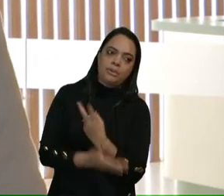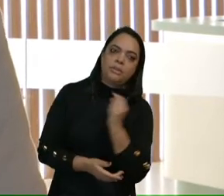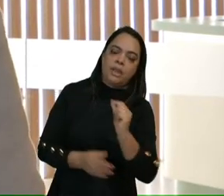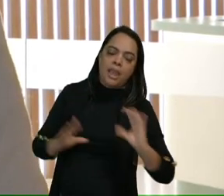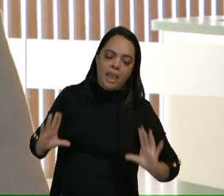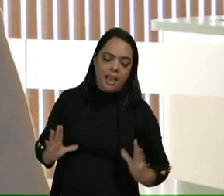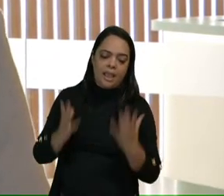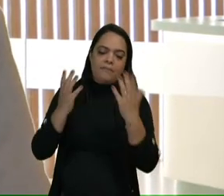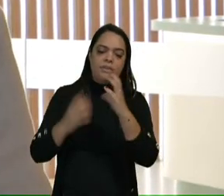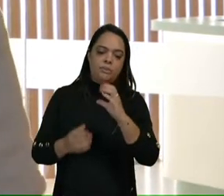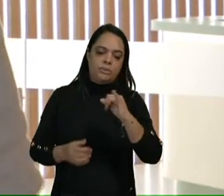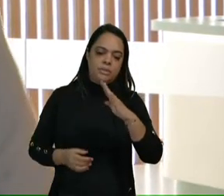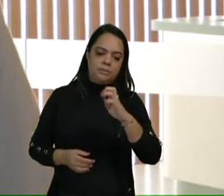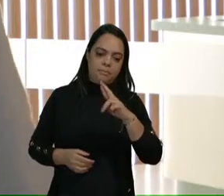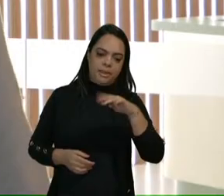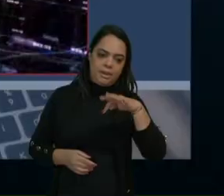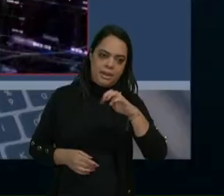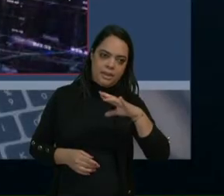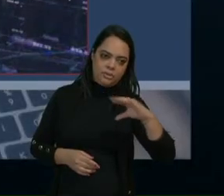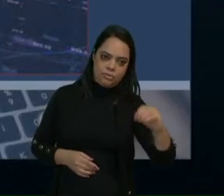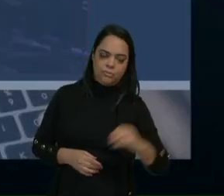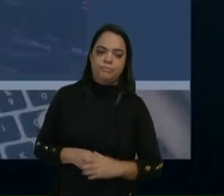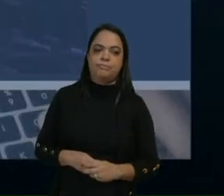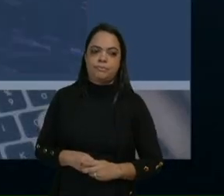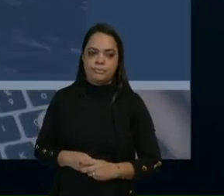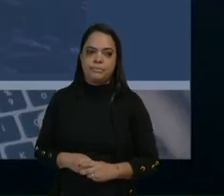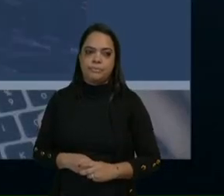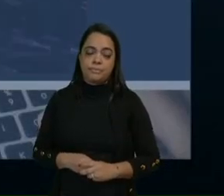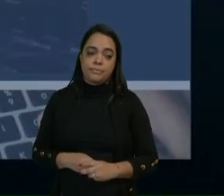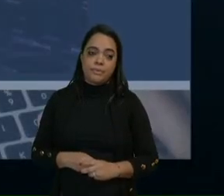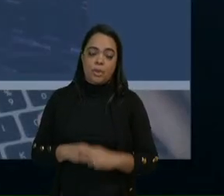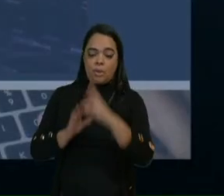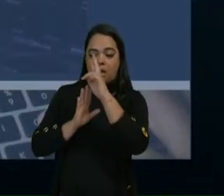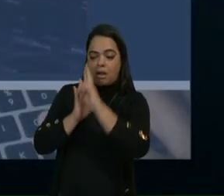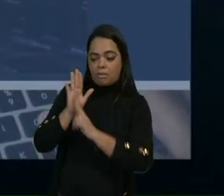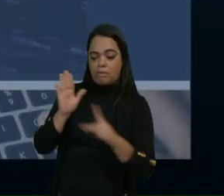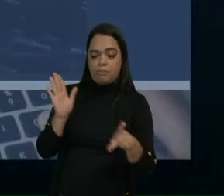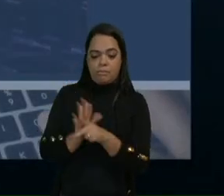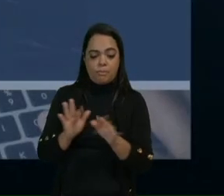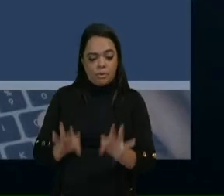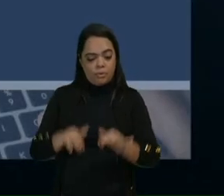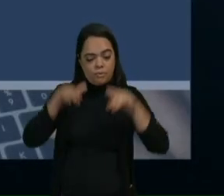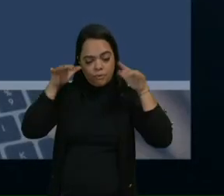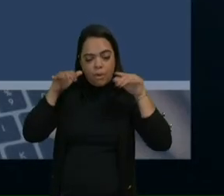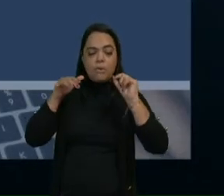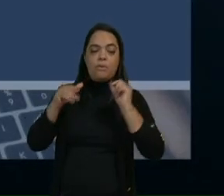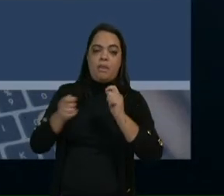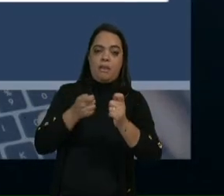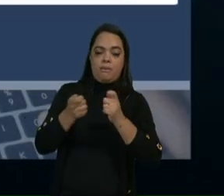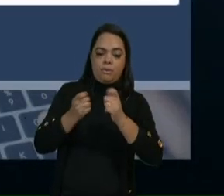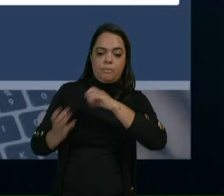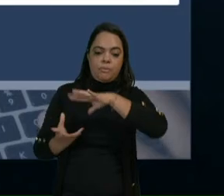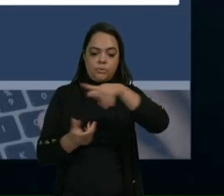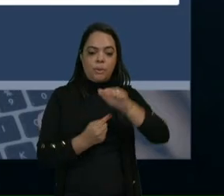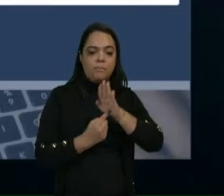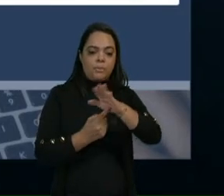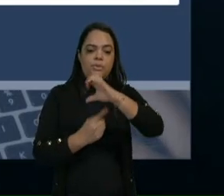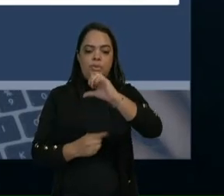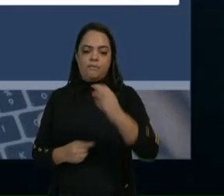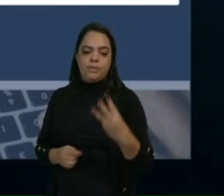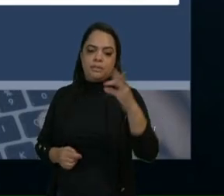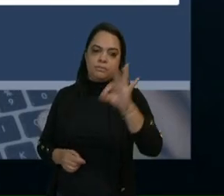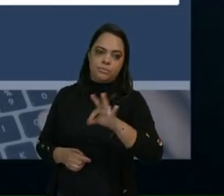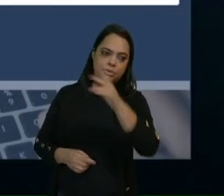evento cibernético catastrófico. Um relatório elaborado pelo Fórum Econômico Mundial mostra que 93% dos